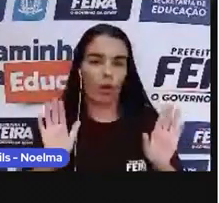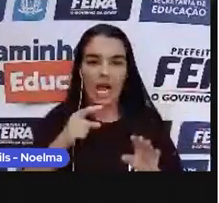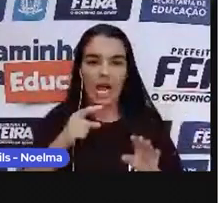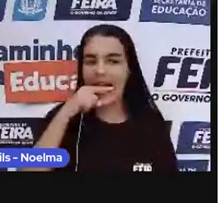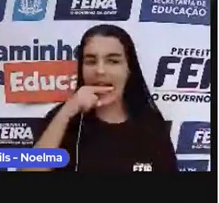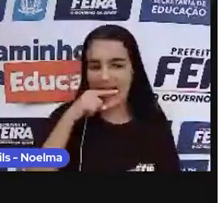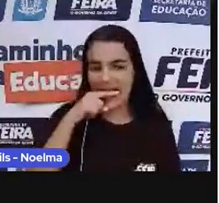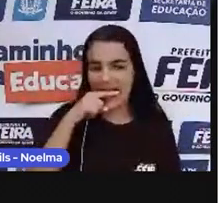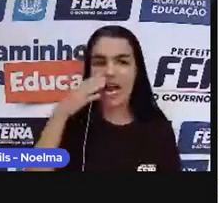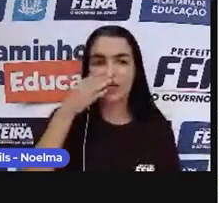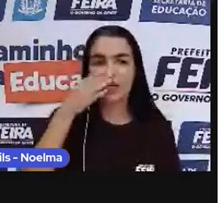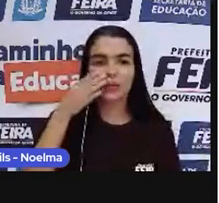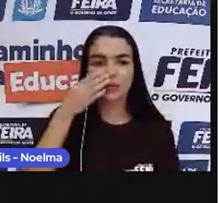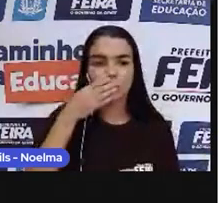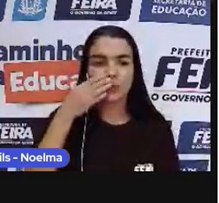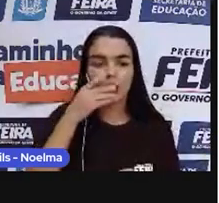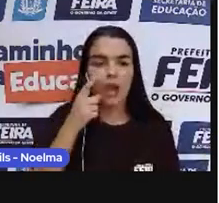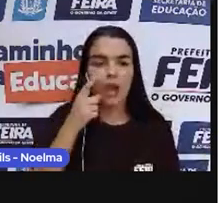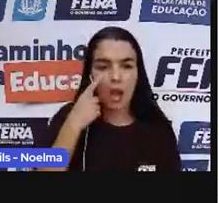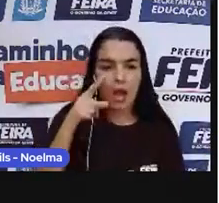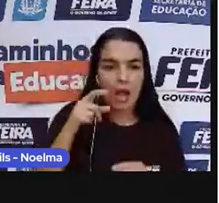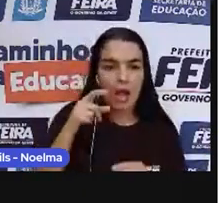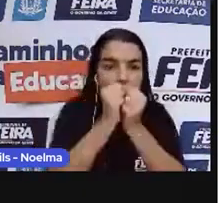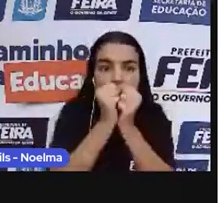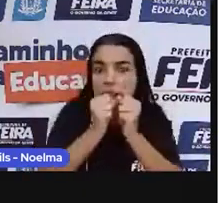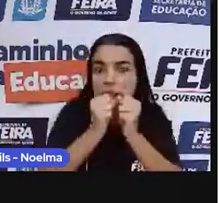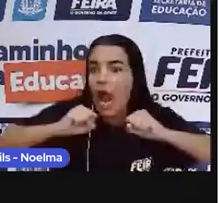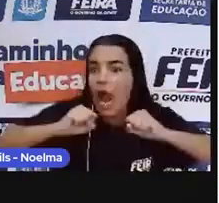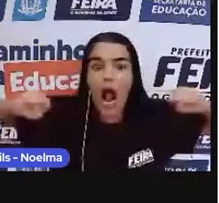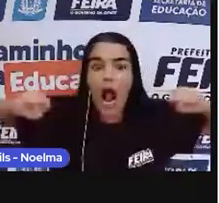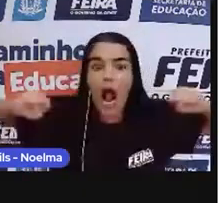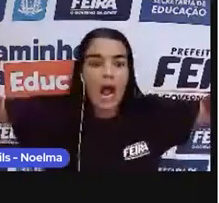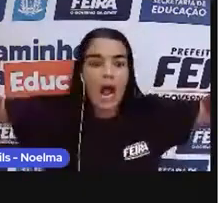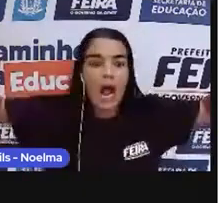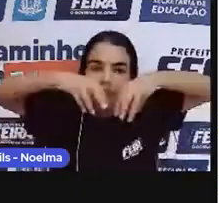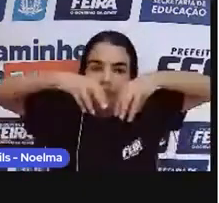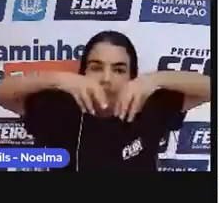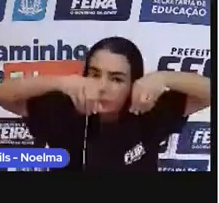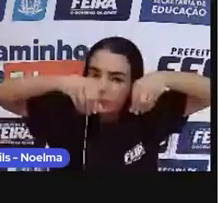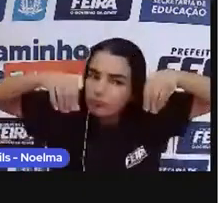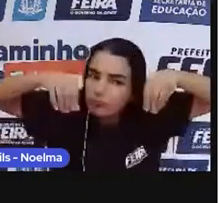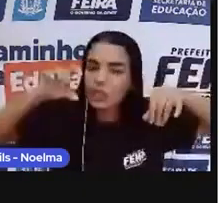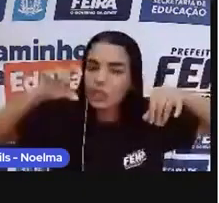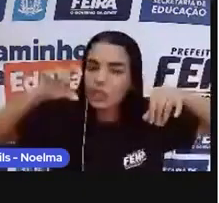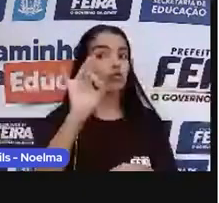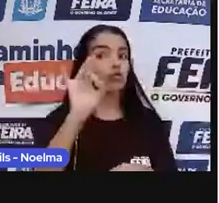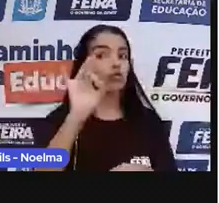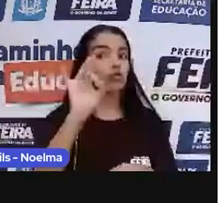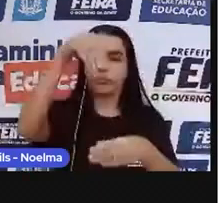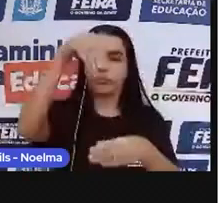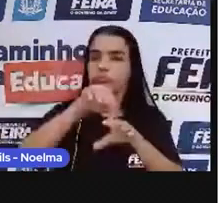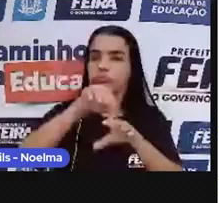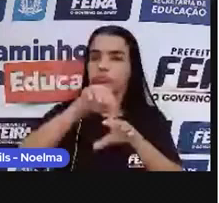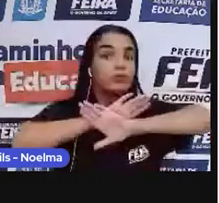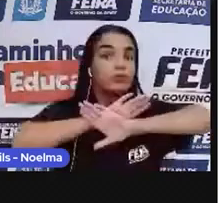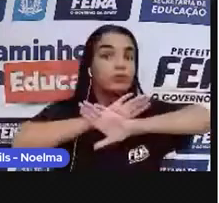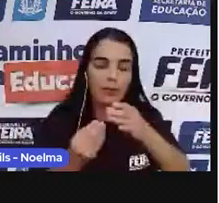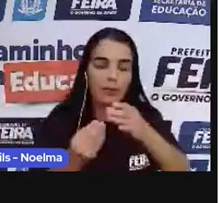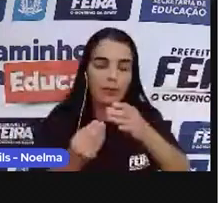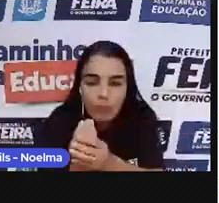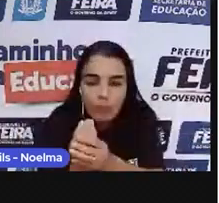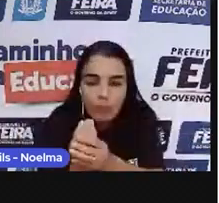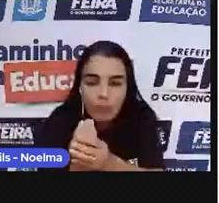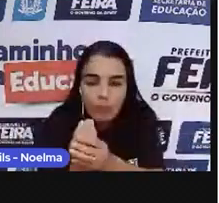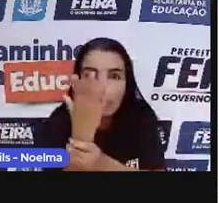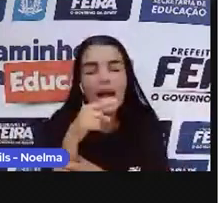grandes extensões de terra, onde se plantava quase que exclusivamente a cana de açúcar. Isso garantia o máximo de